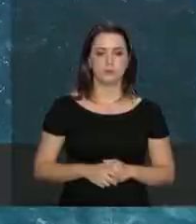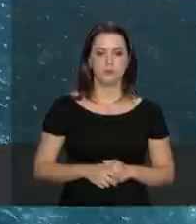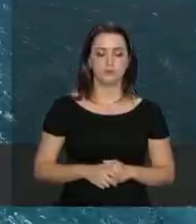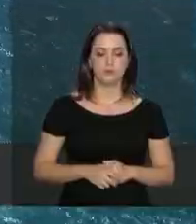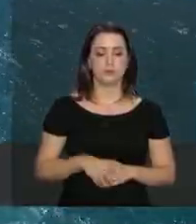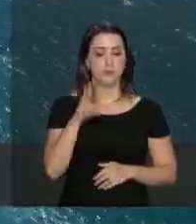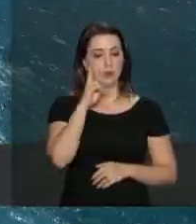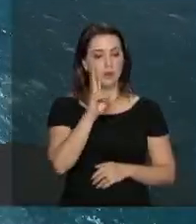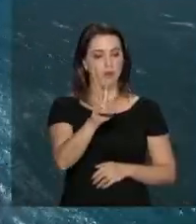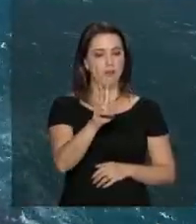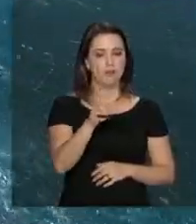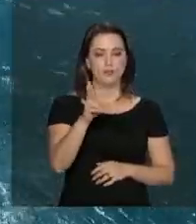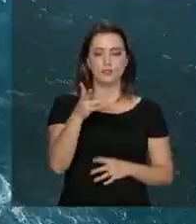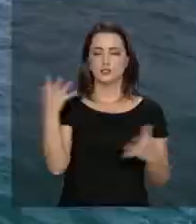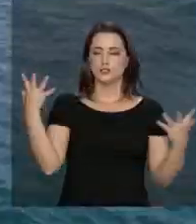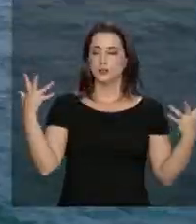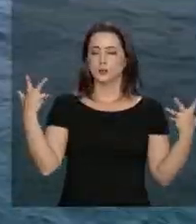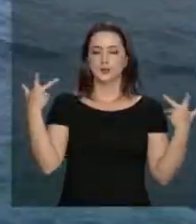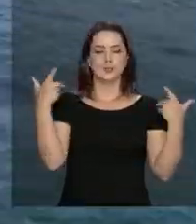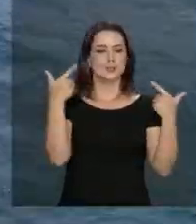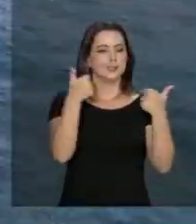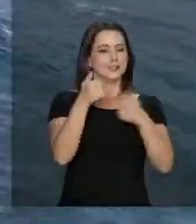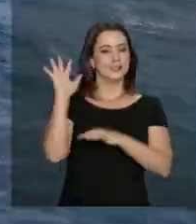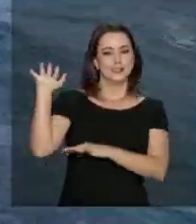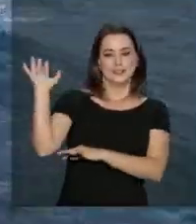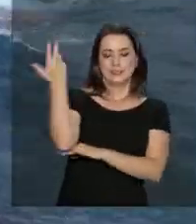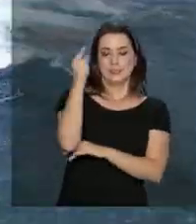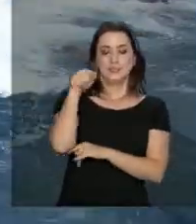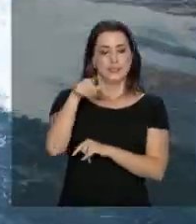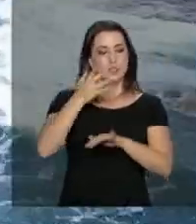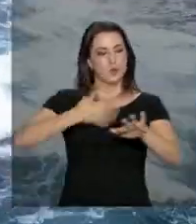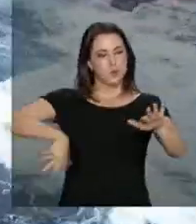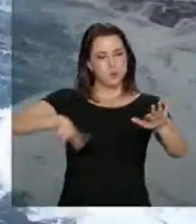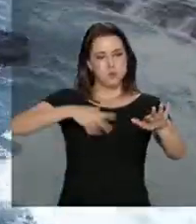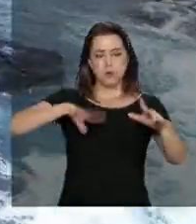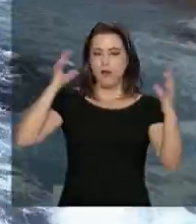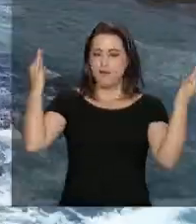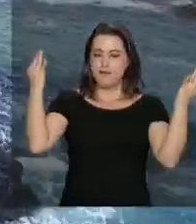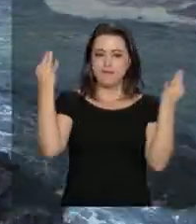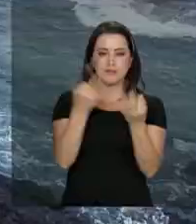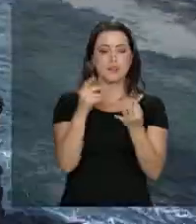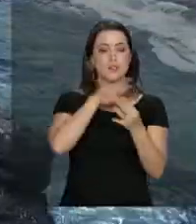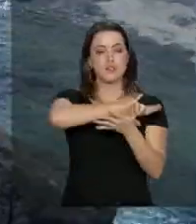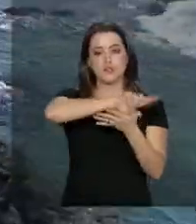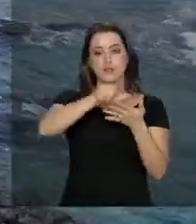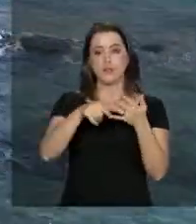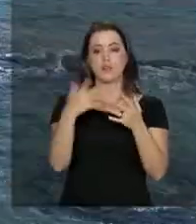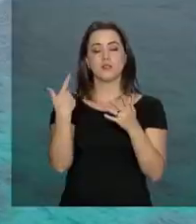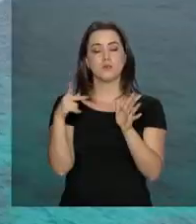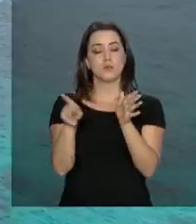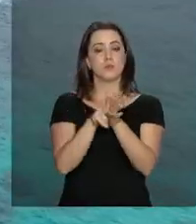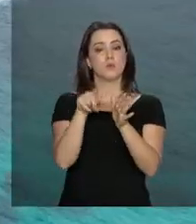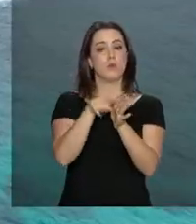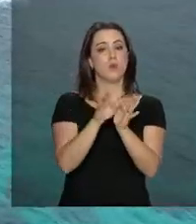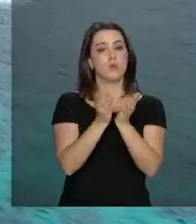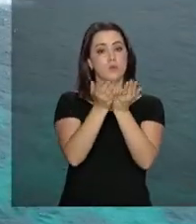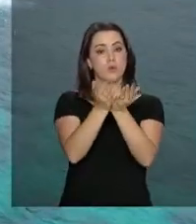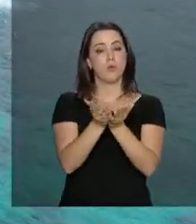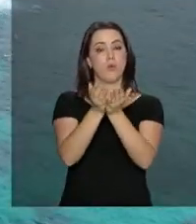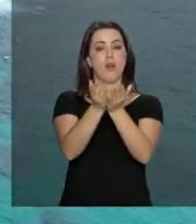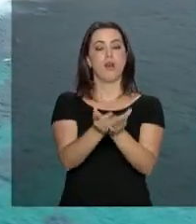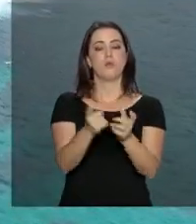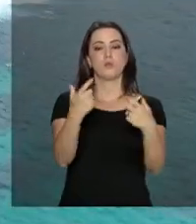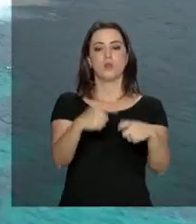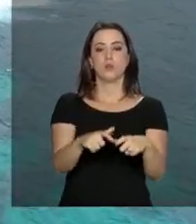Considerado um paraíso natural, o Parque Nacional Marítimo é um santuário da biodiversidade marinha. Localizado no